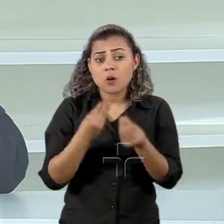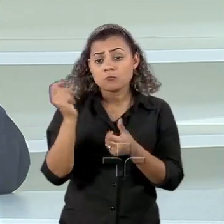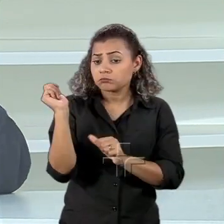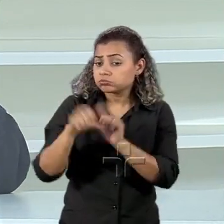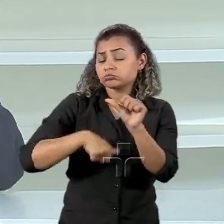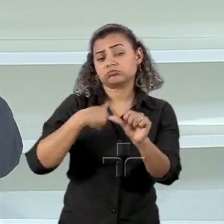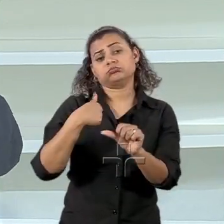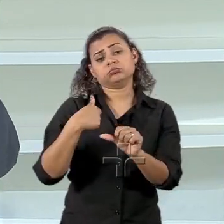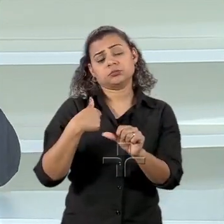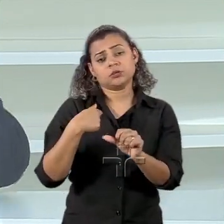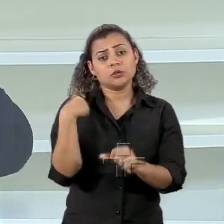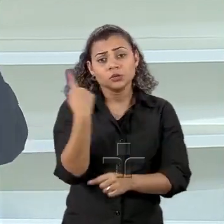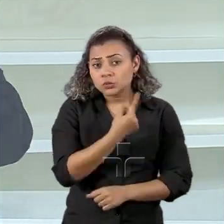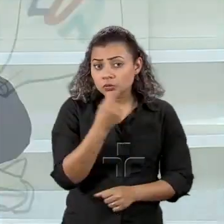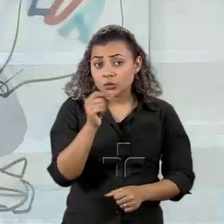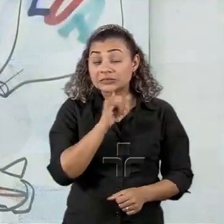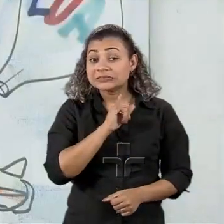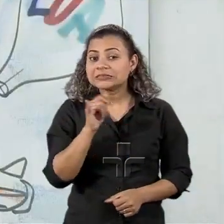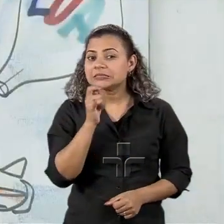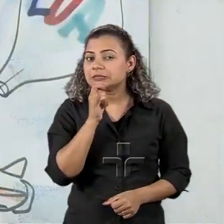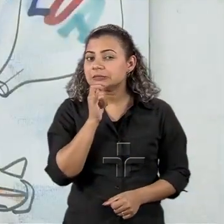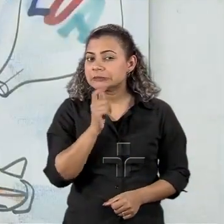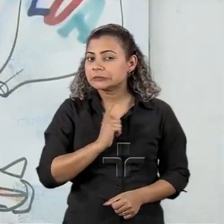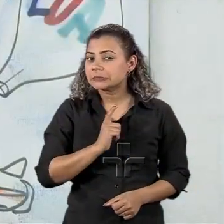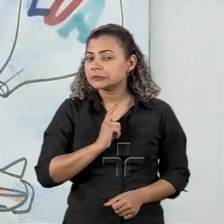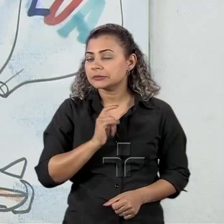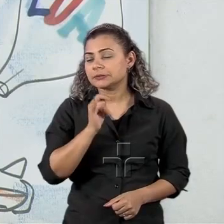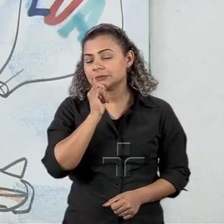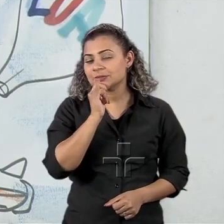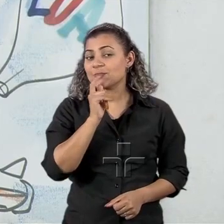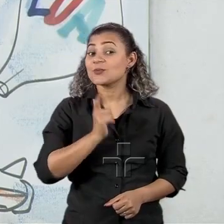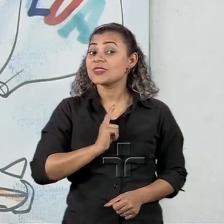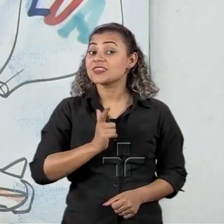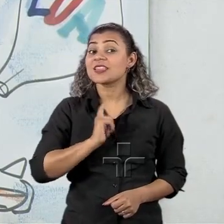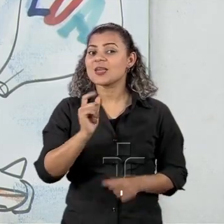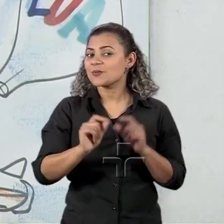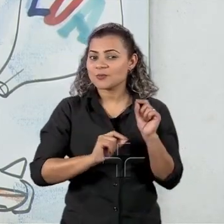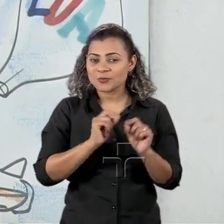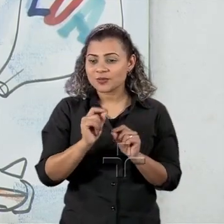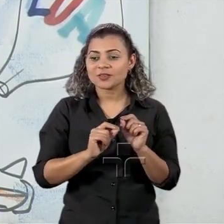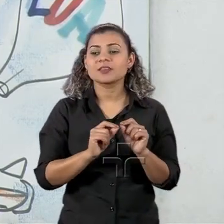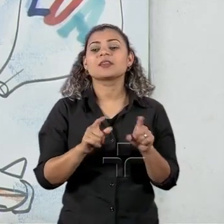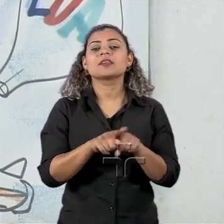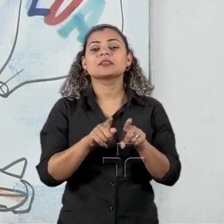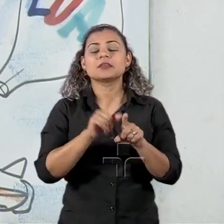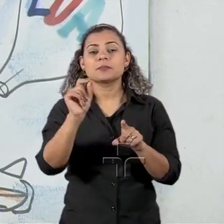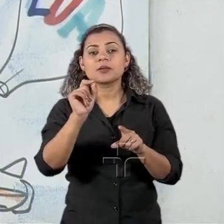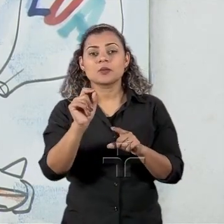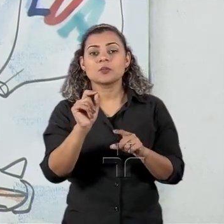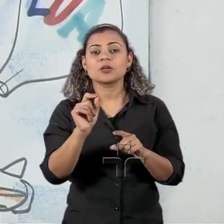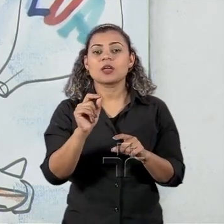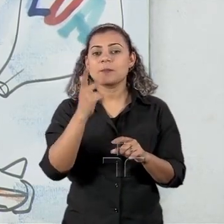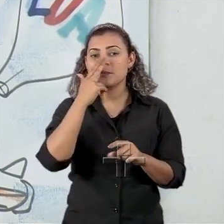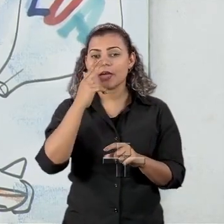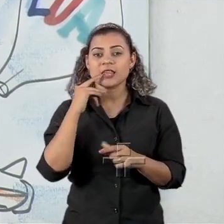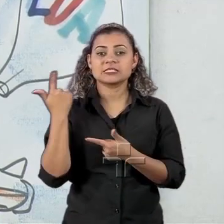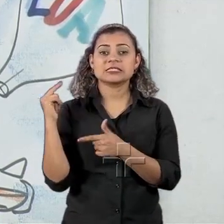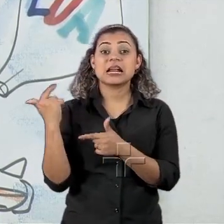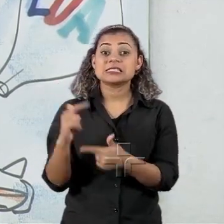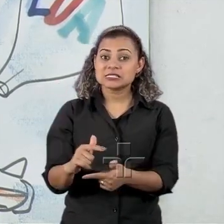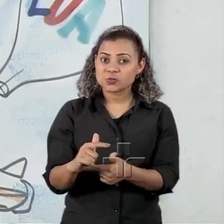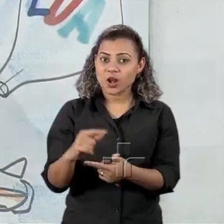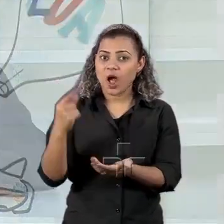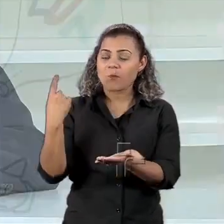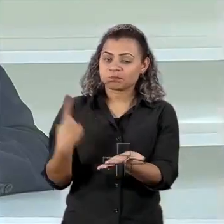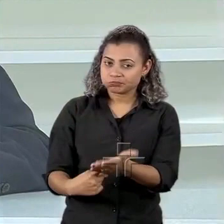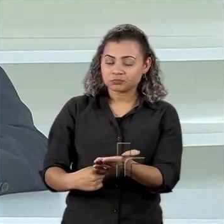só se houver essa ressuscitação, ressuscitamento da doutrina Monroe, mas também foi